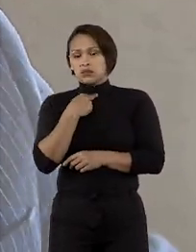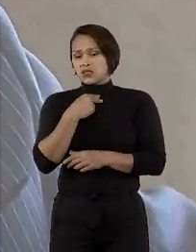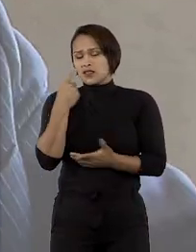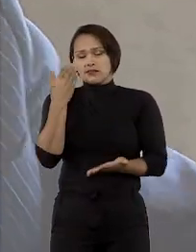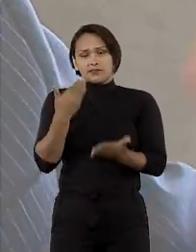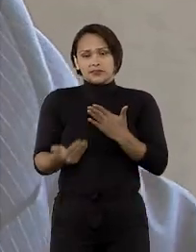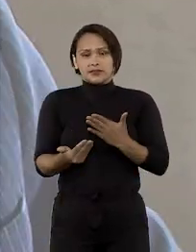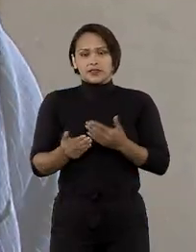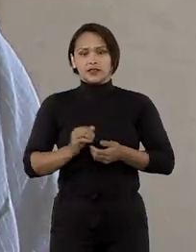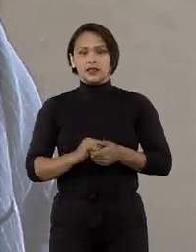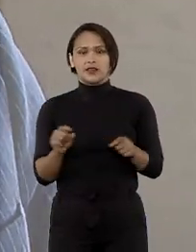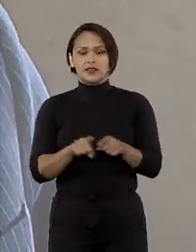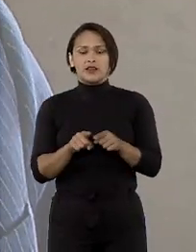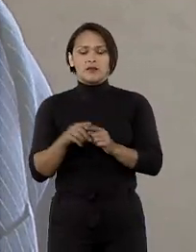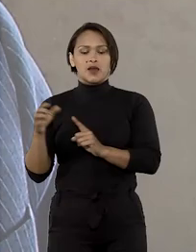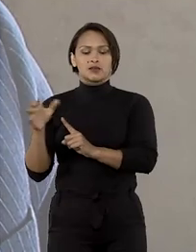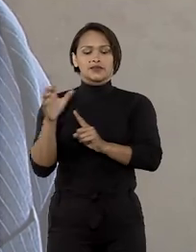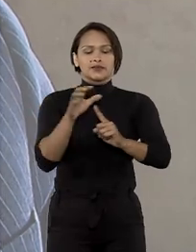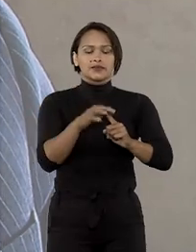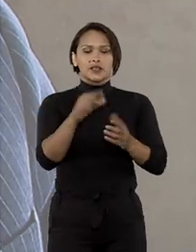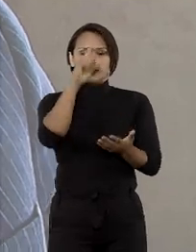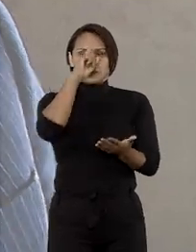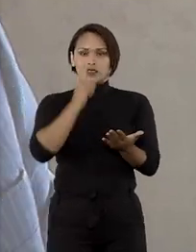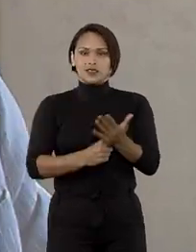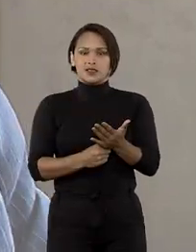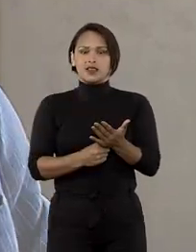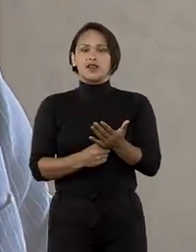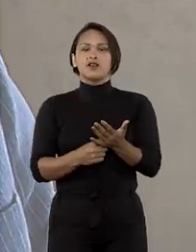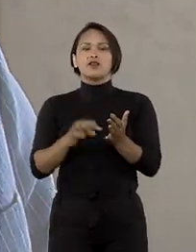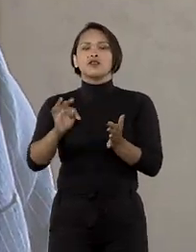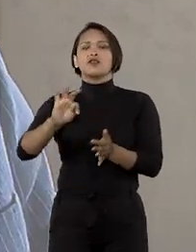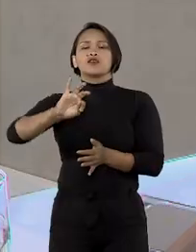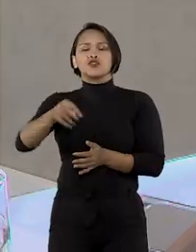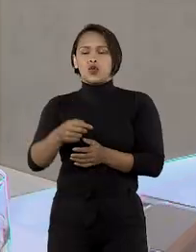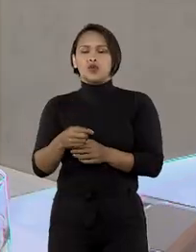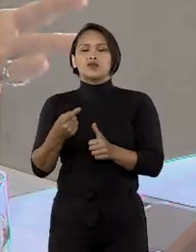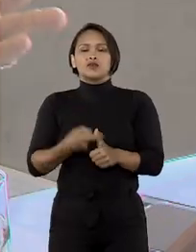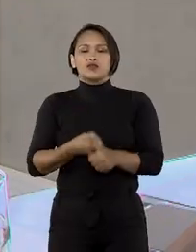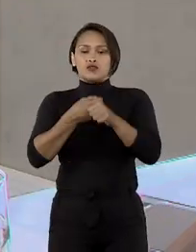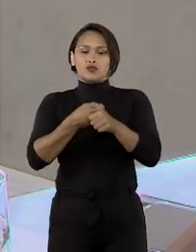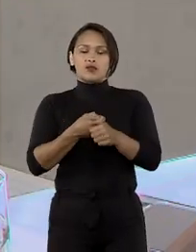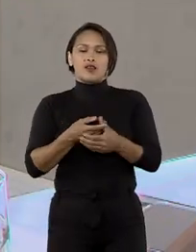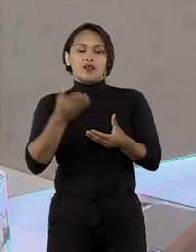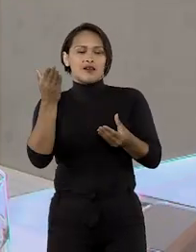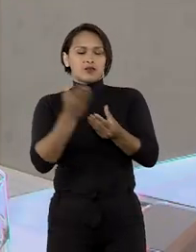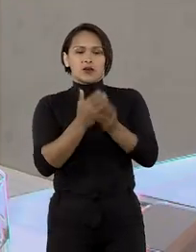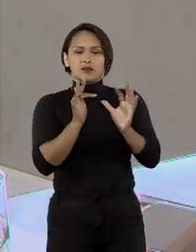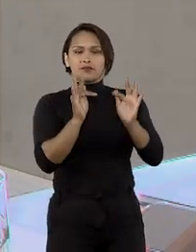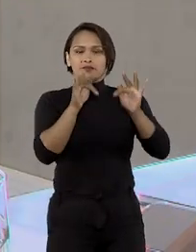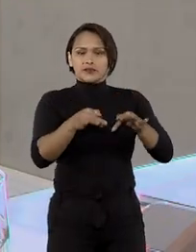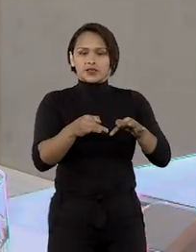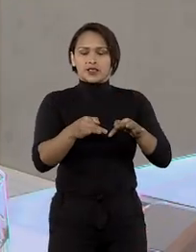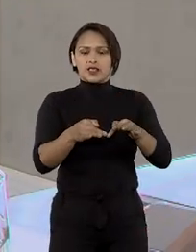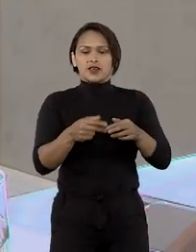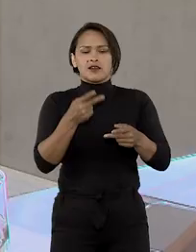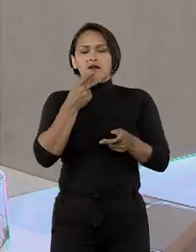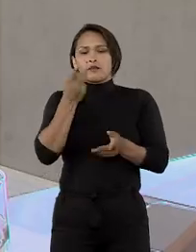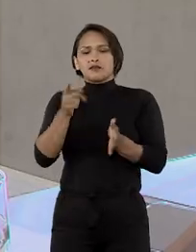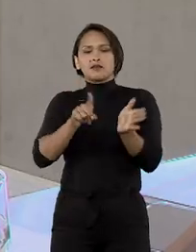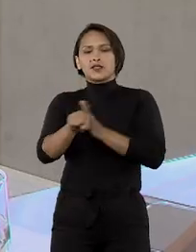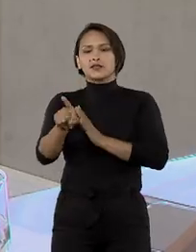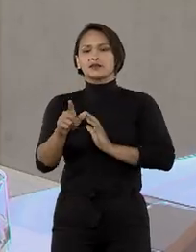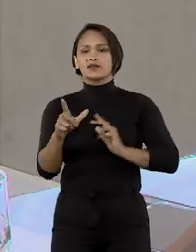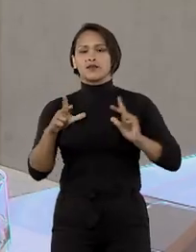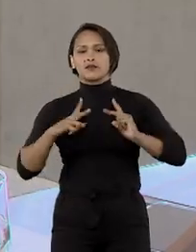êxito. Desta forma, os efeitos da decisão do TJ estão suspensos até o trânsito em julgado da ação que questiona